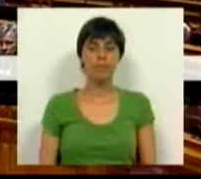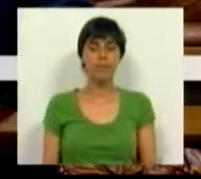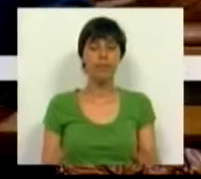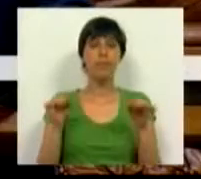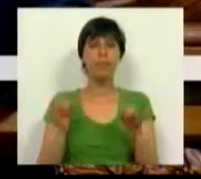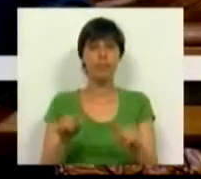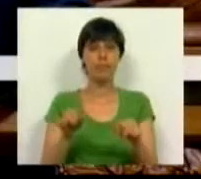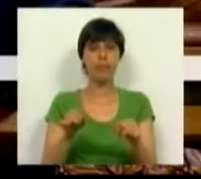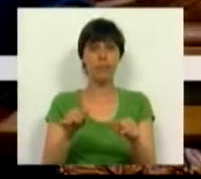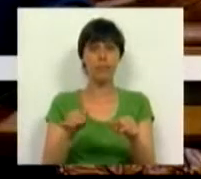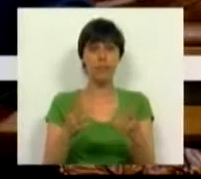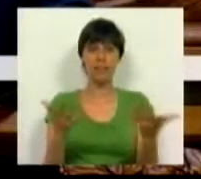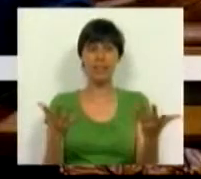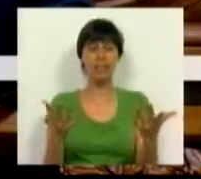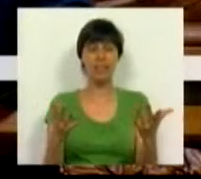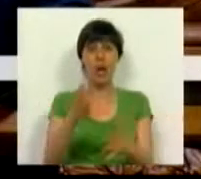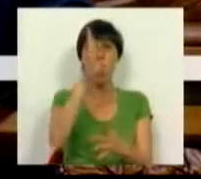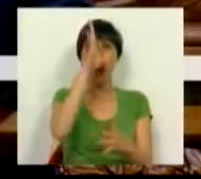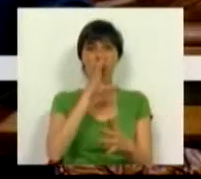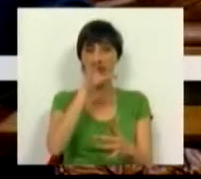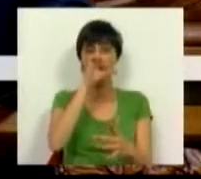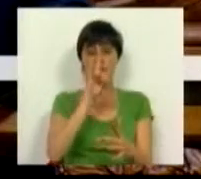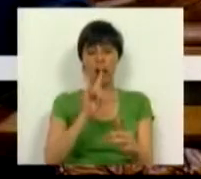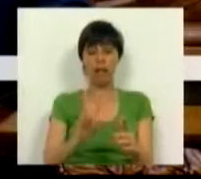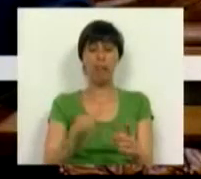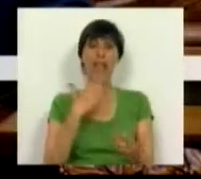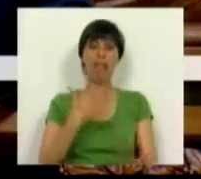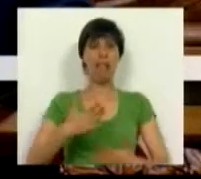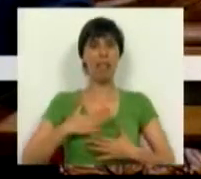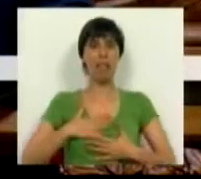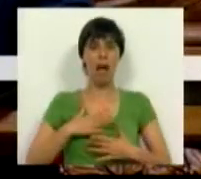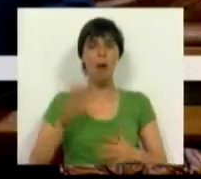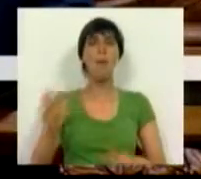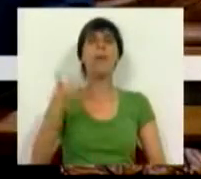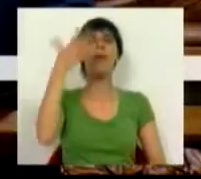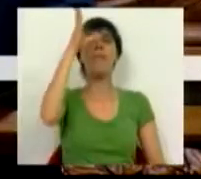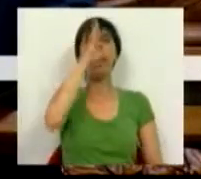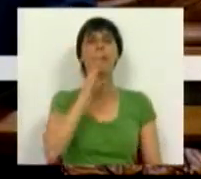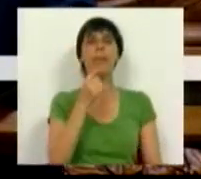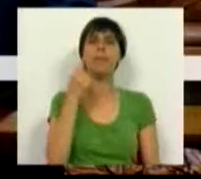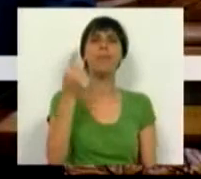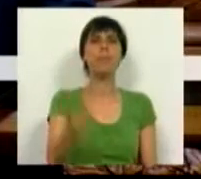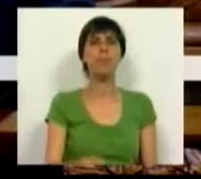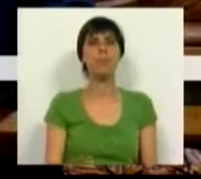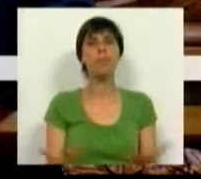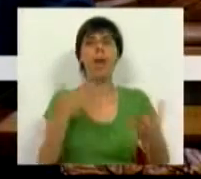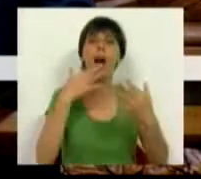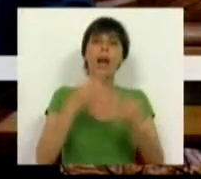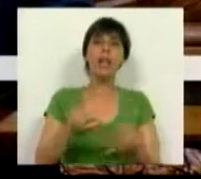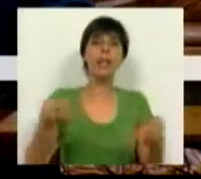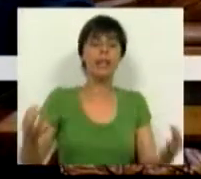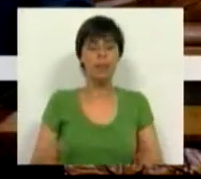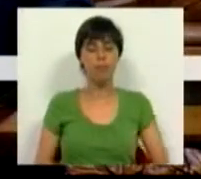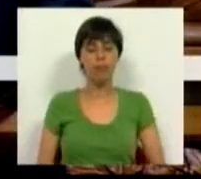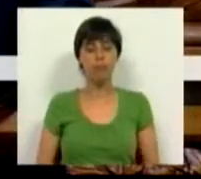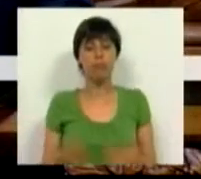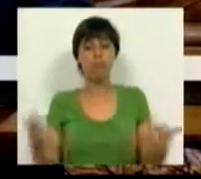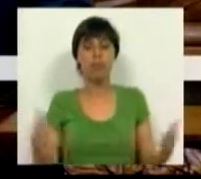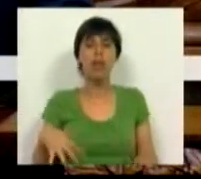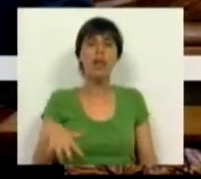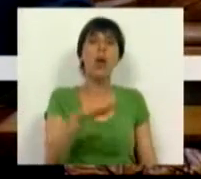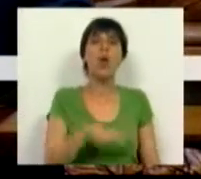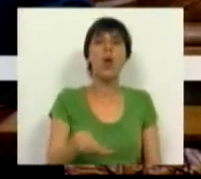Nesta vertigem em que o Governo nos lançou, o Primeiro-Ministro veio dizer, certamente, em